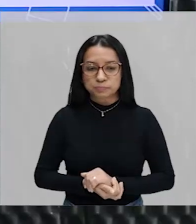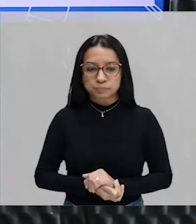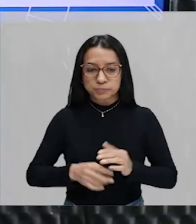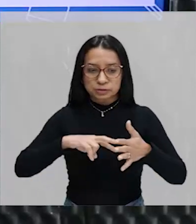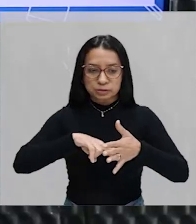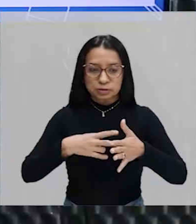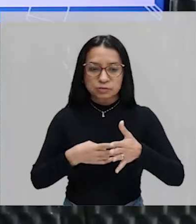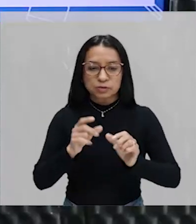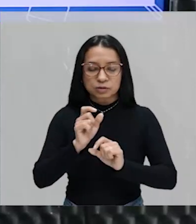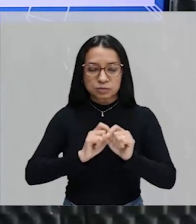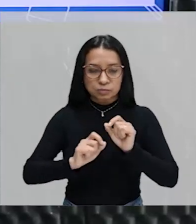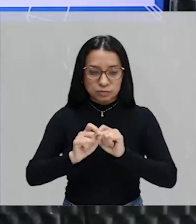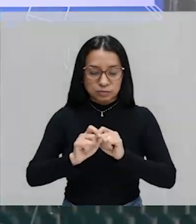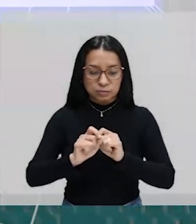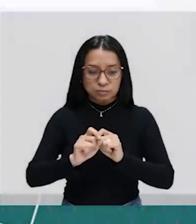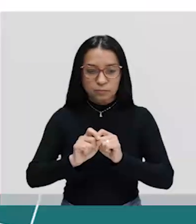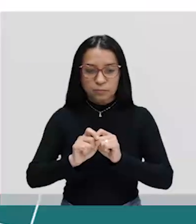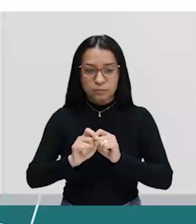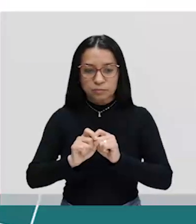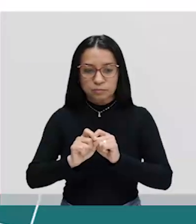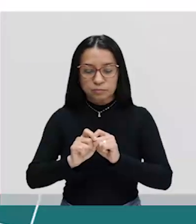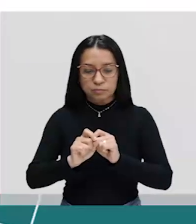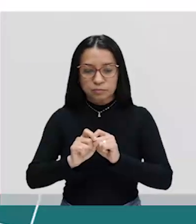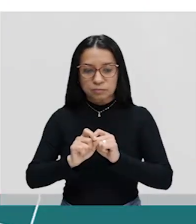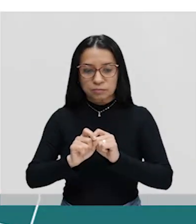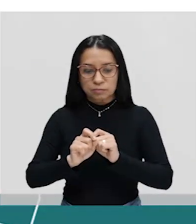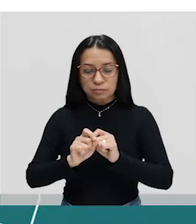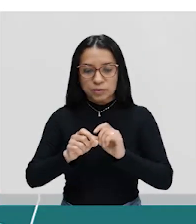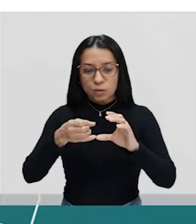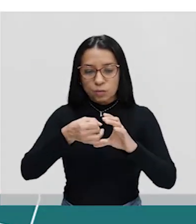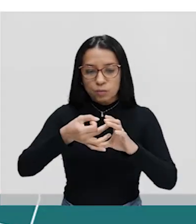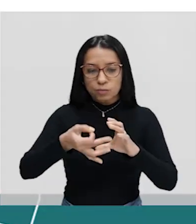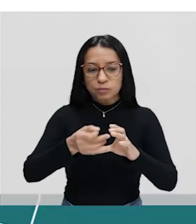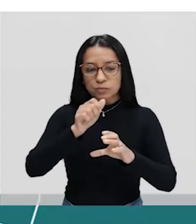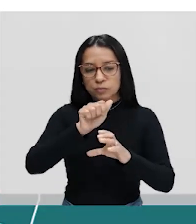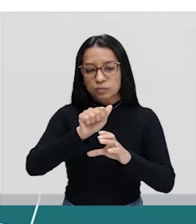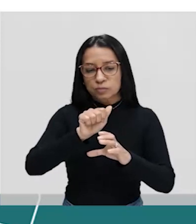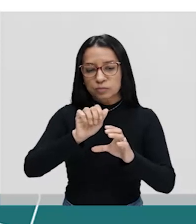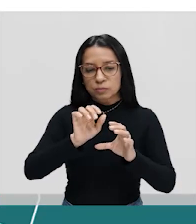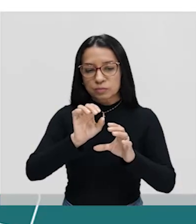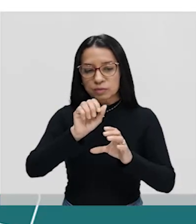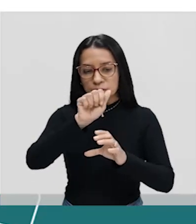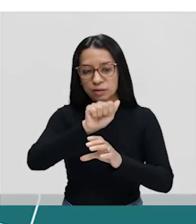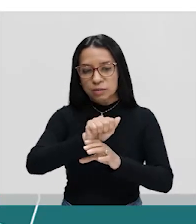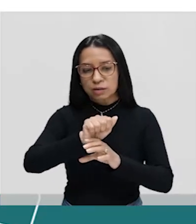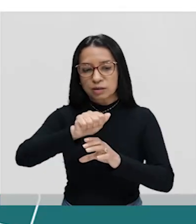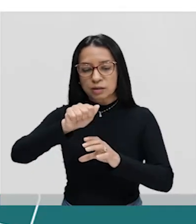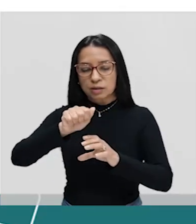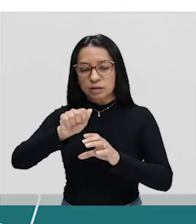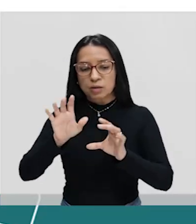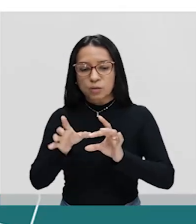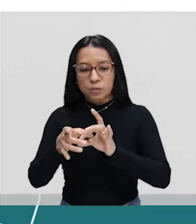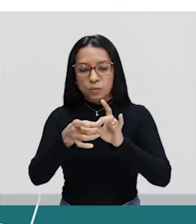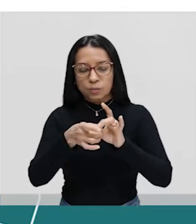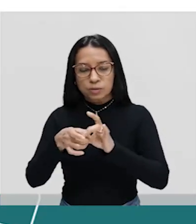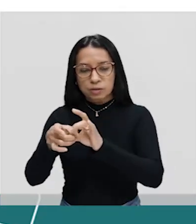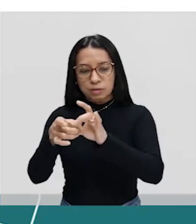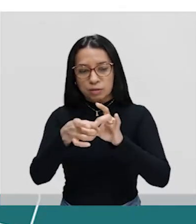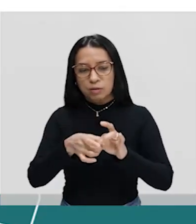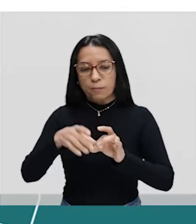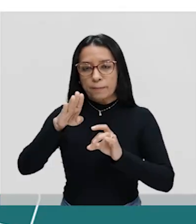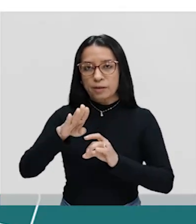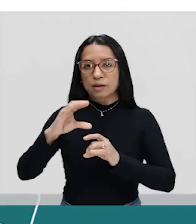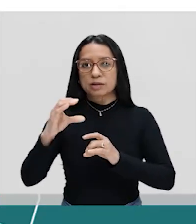Significa dizer, então, que esse conjunto A, união B, união C, ele vai ser dado por, pelos